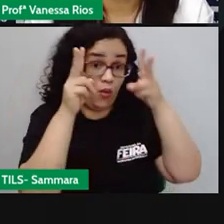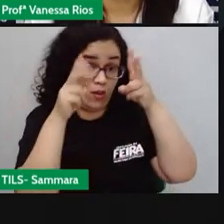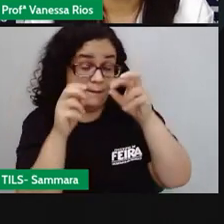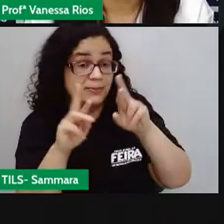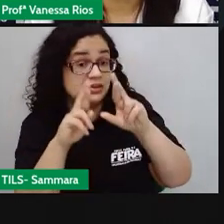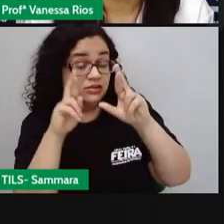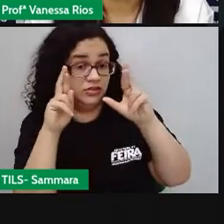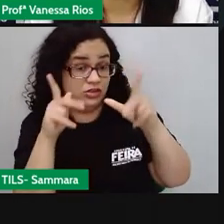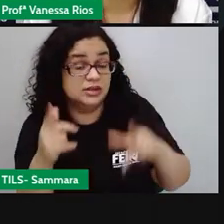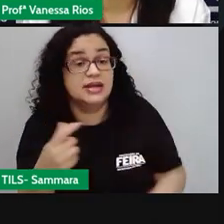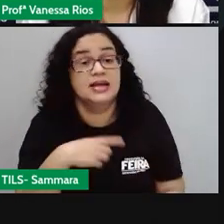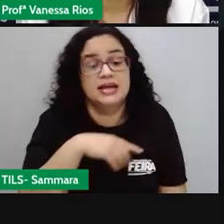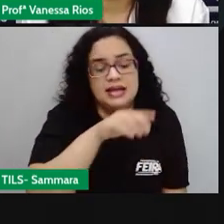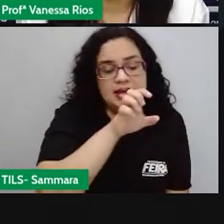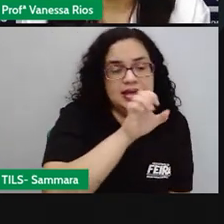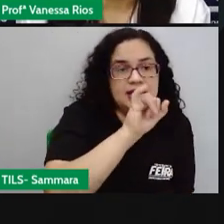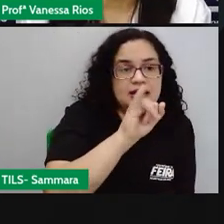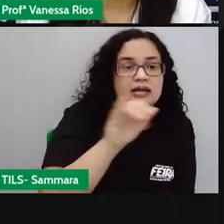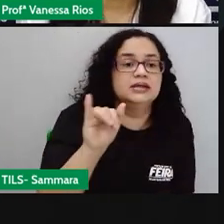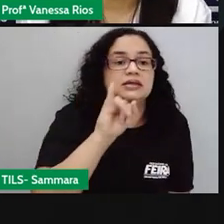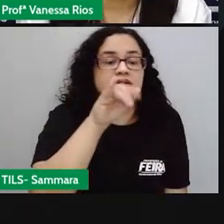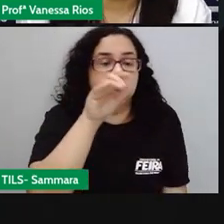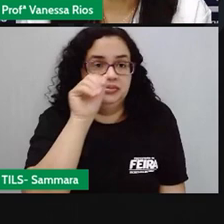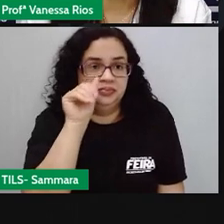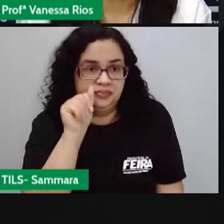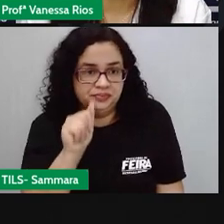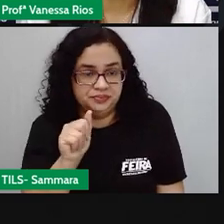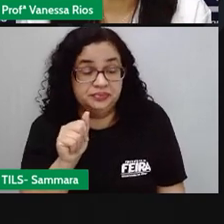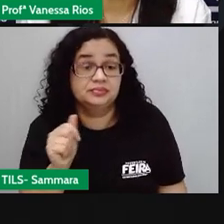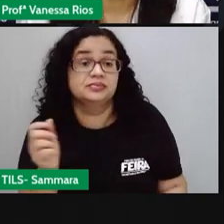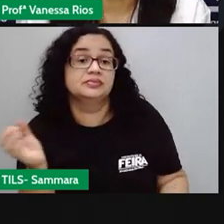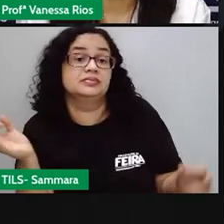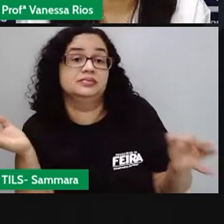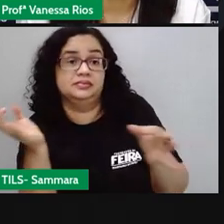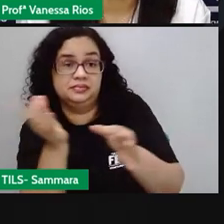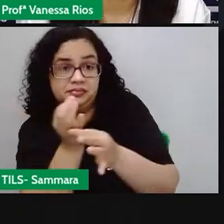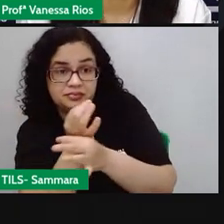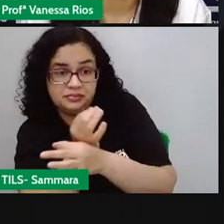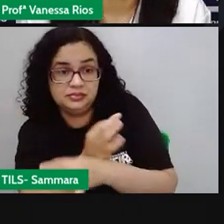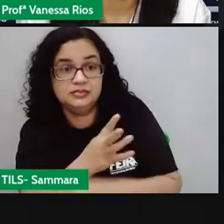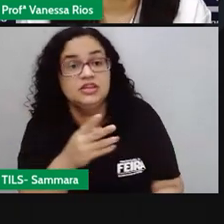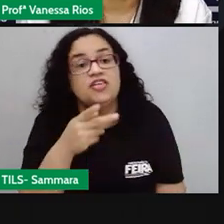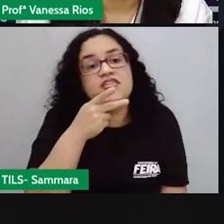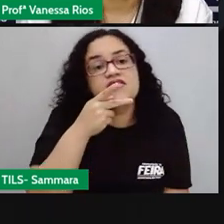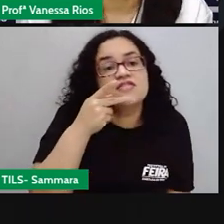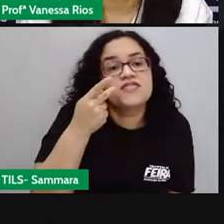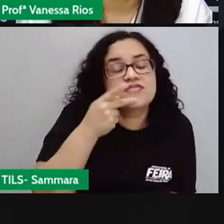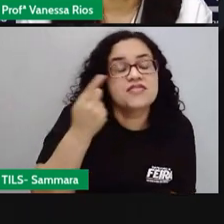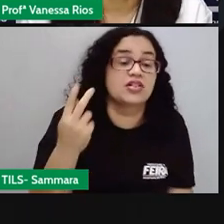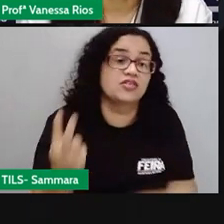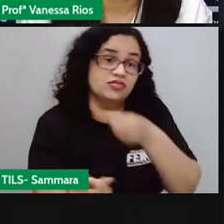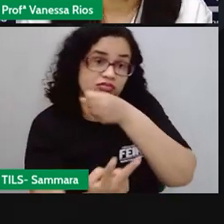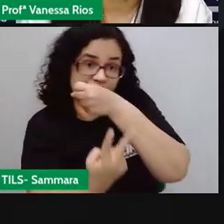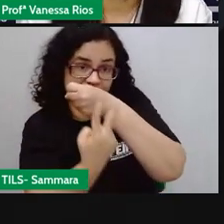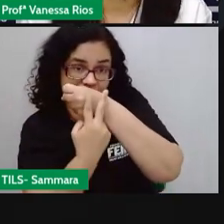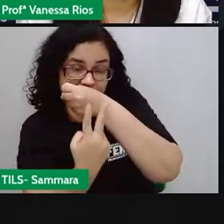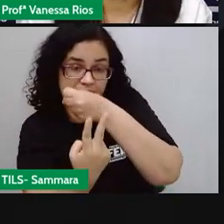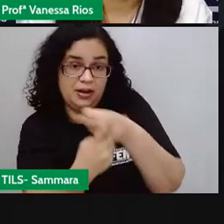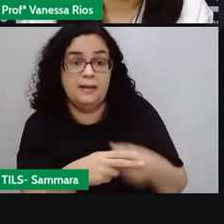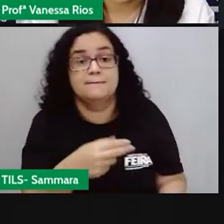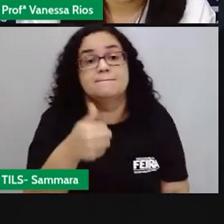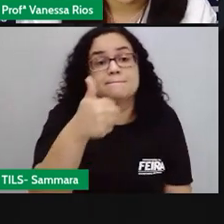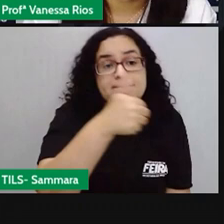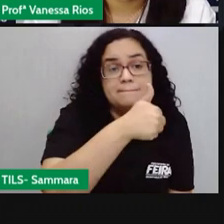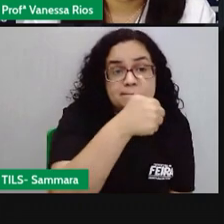as diferenças ei e ia essas terminações quando a gente fala aí num verbo que está na